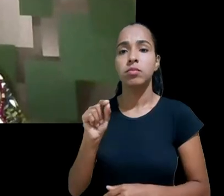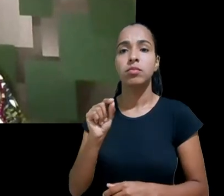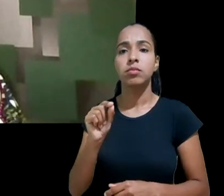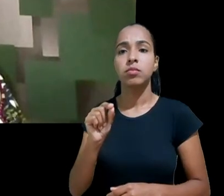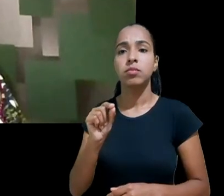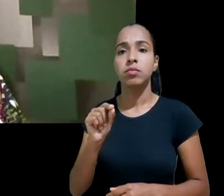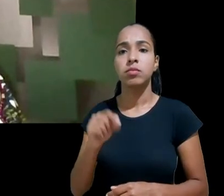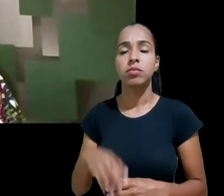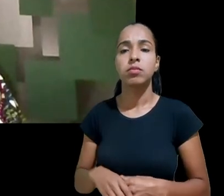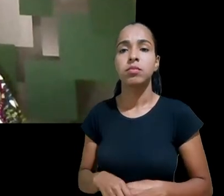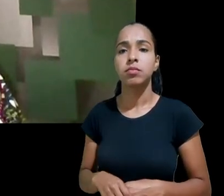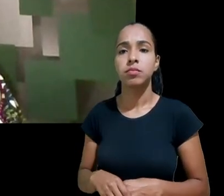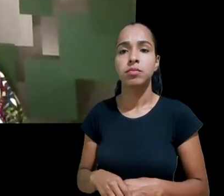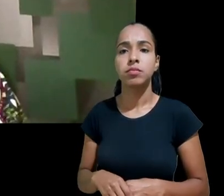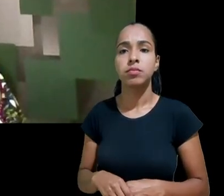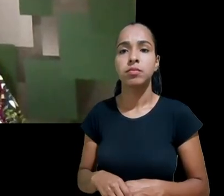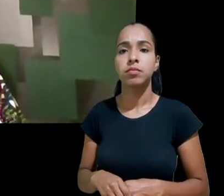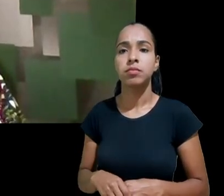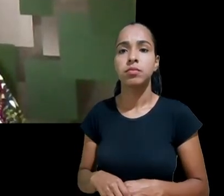uma iniciativa